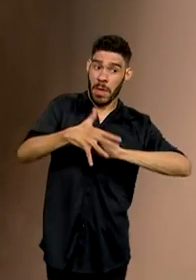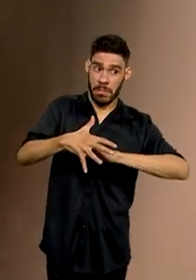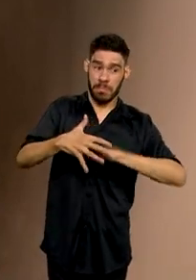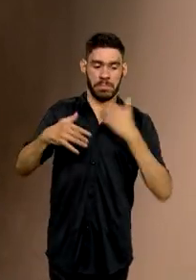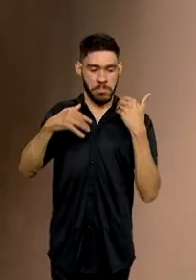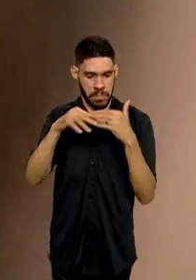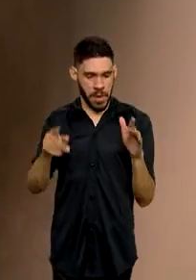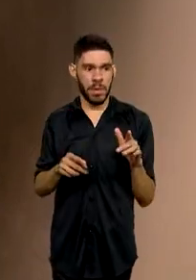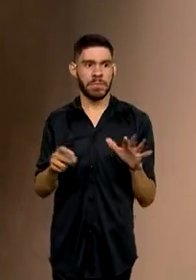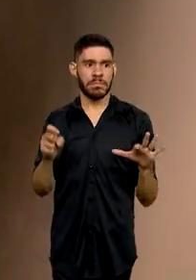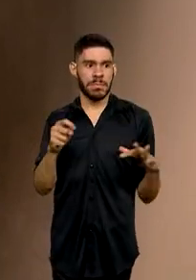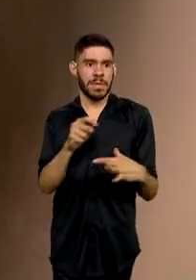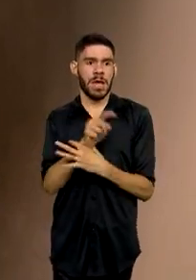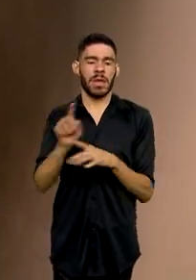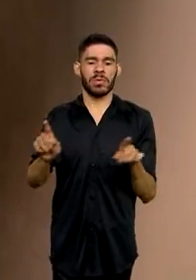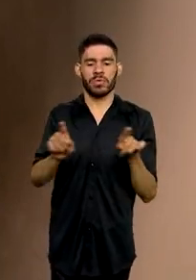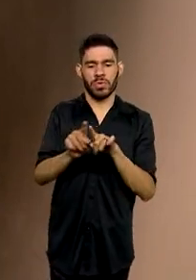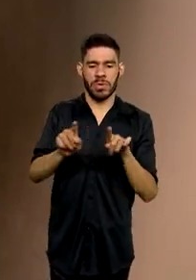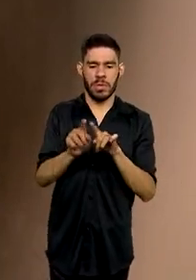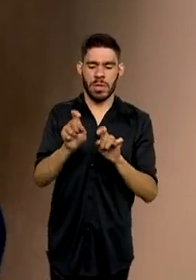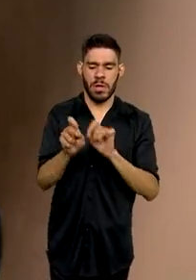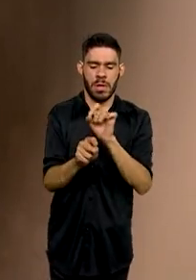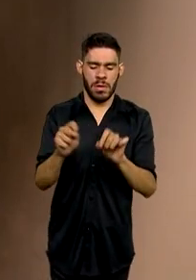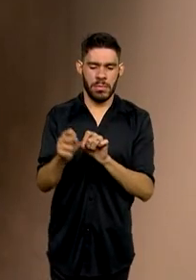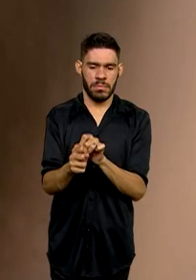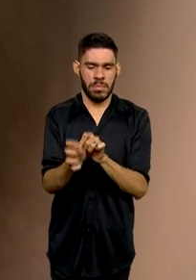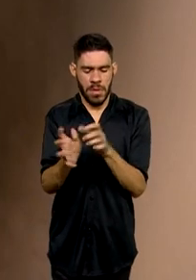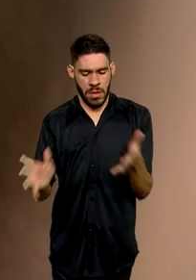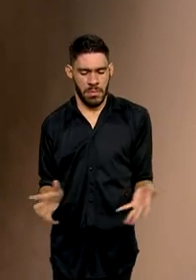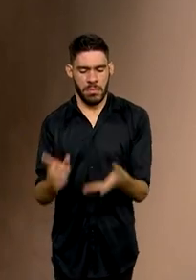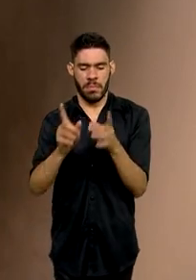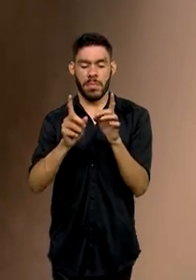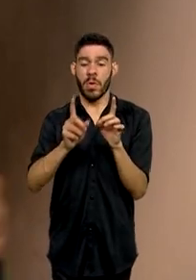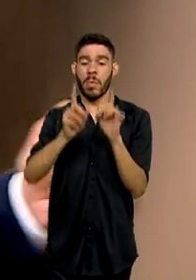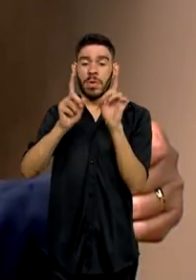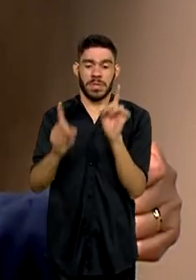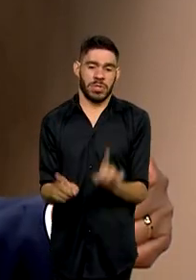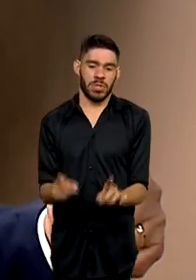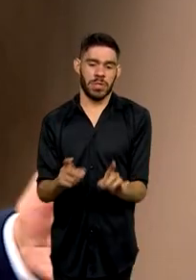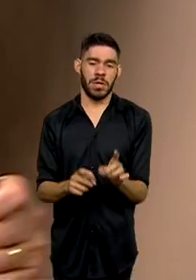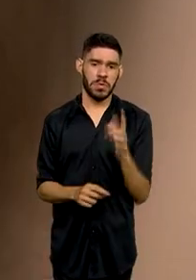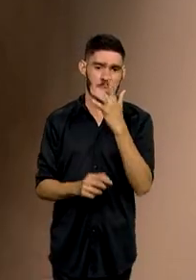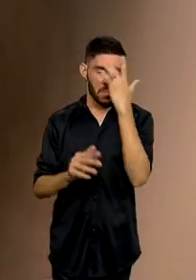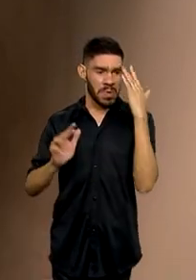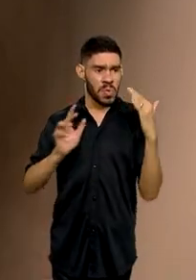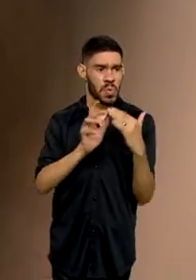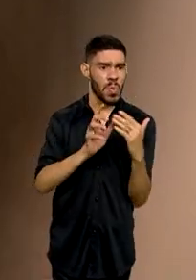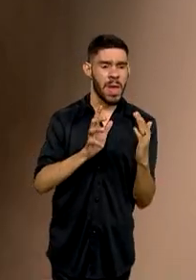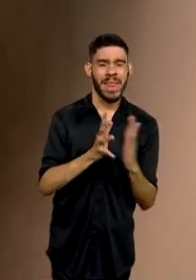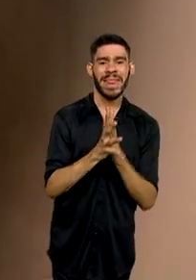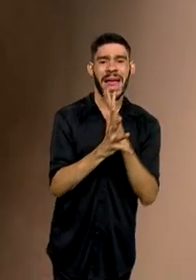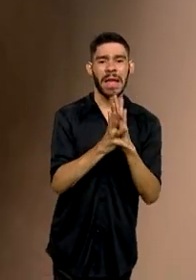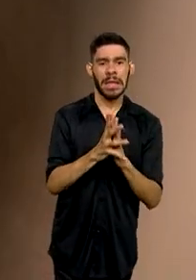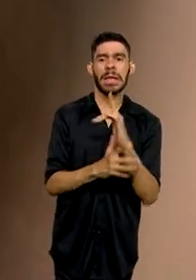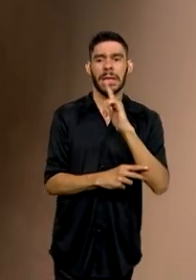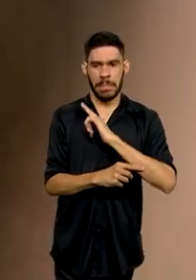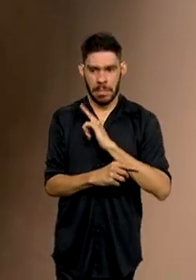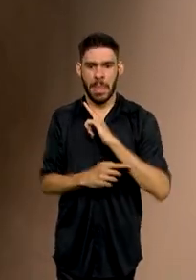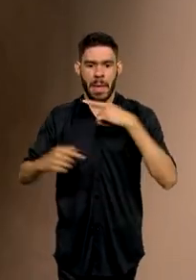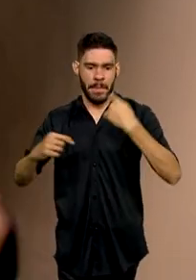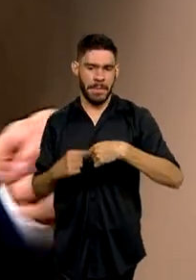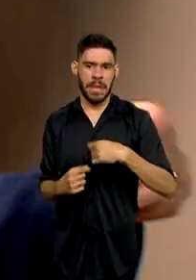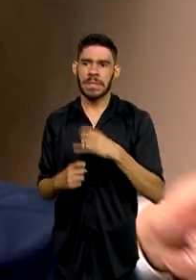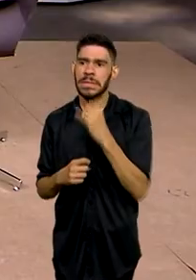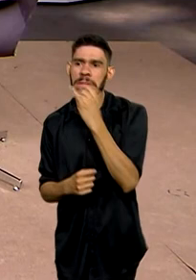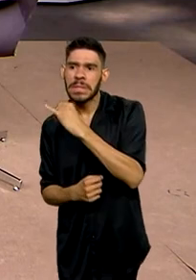também ali a promoção da dignidade. Quem não tem moradia? Tem moradia. Onde mora não tem